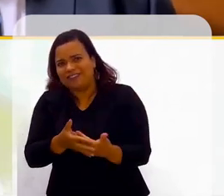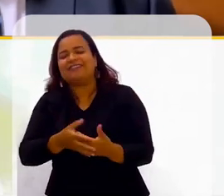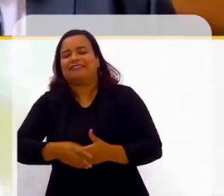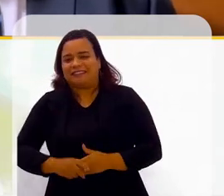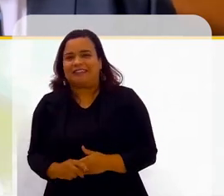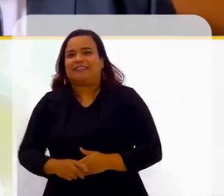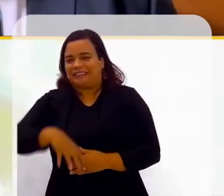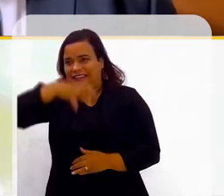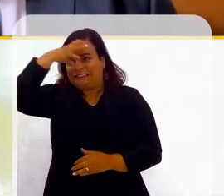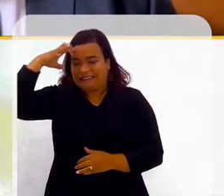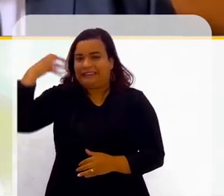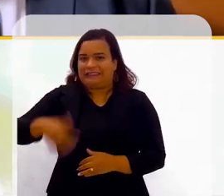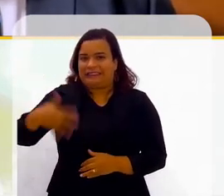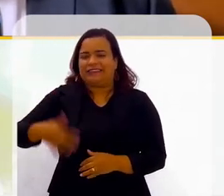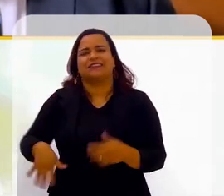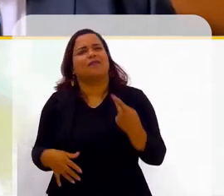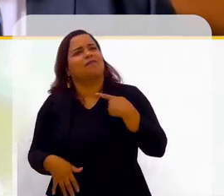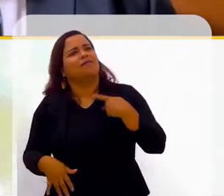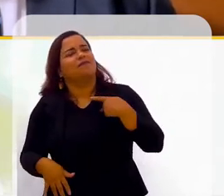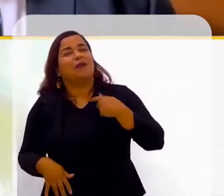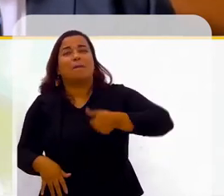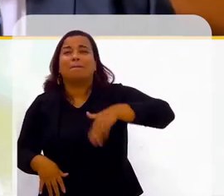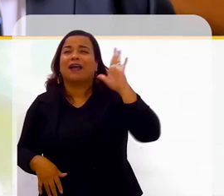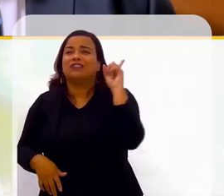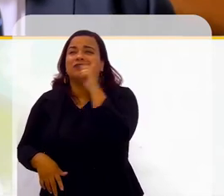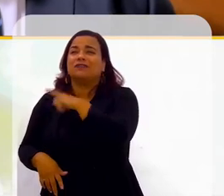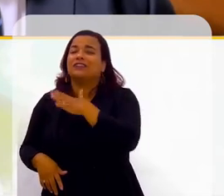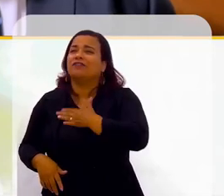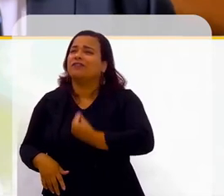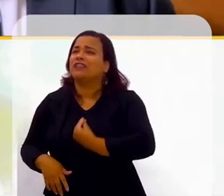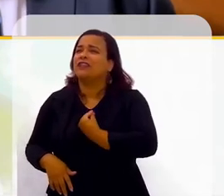caminhada. O maior desafio na vida pessoal?